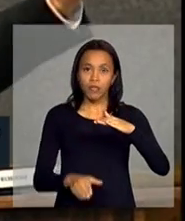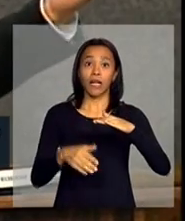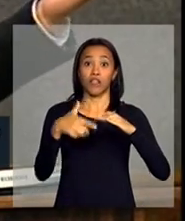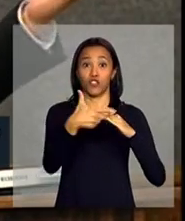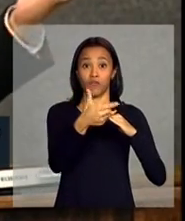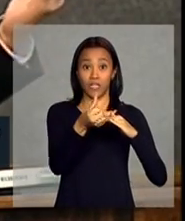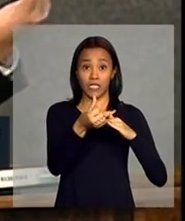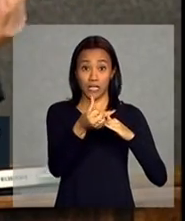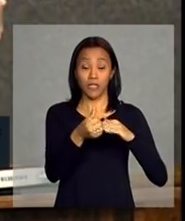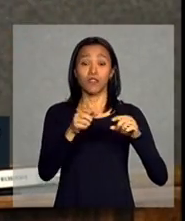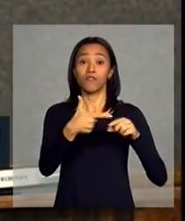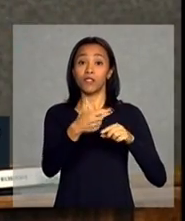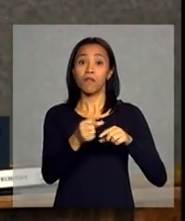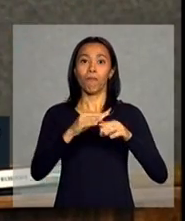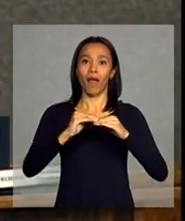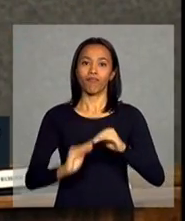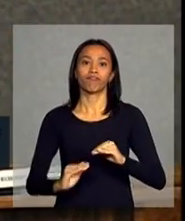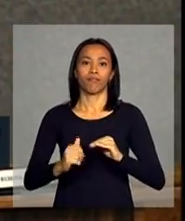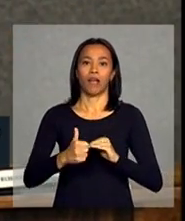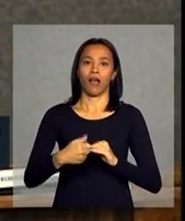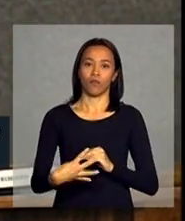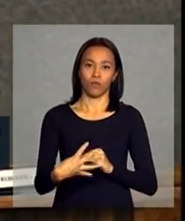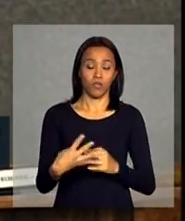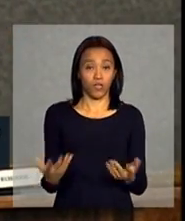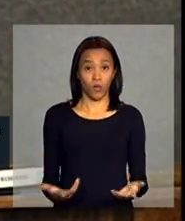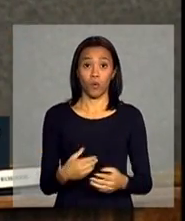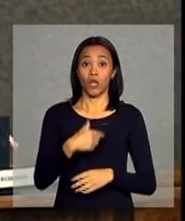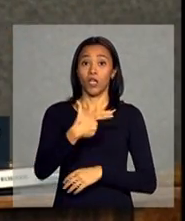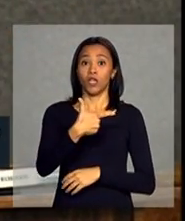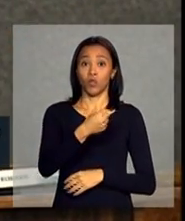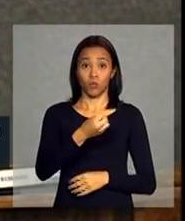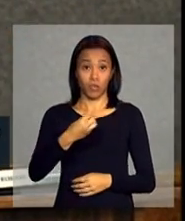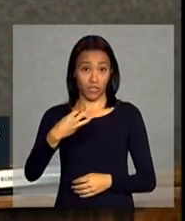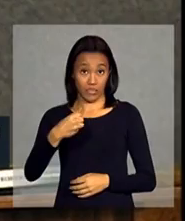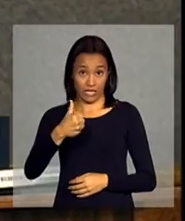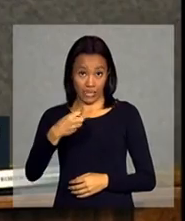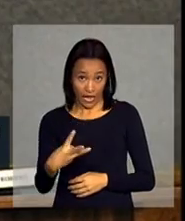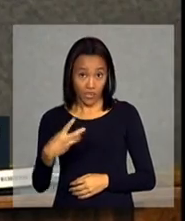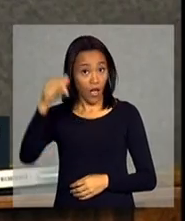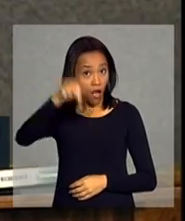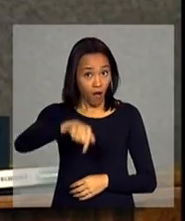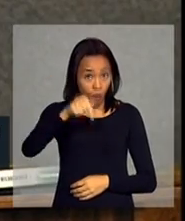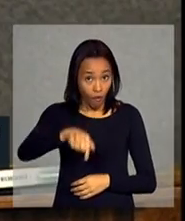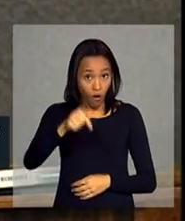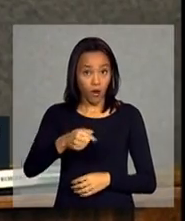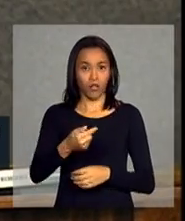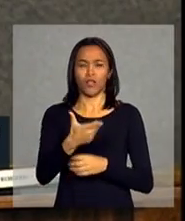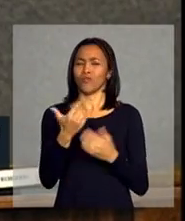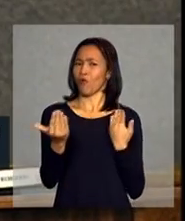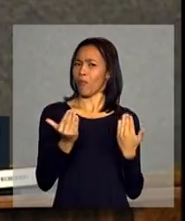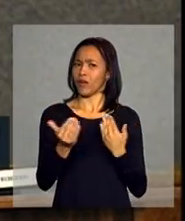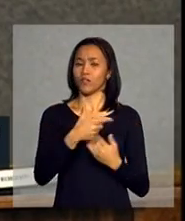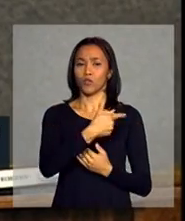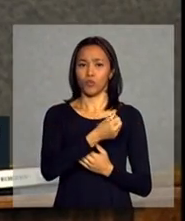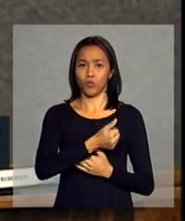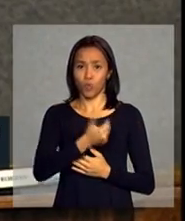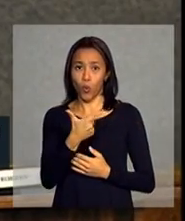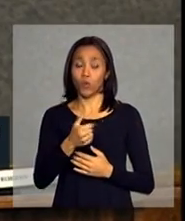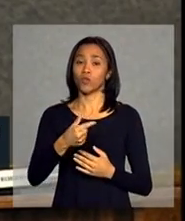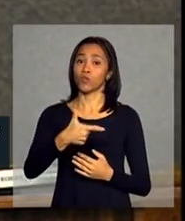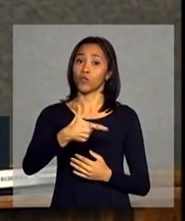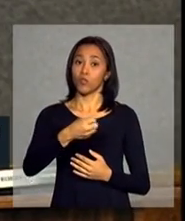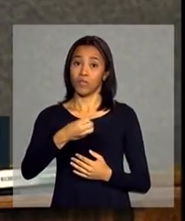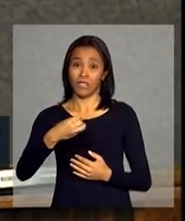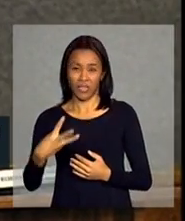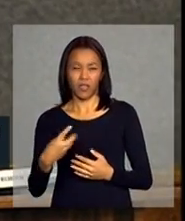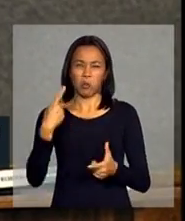% para 14%. Ou seja, em 2013, falo de 2013 agora, 2012 para 2013 com o PIBinho,